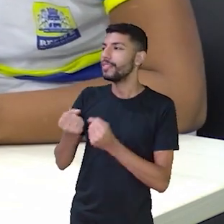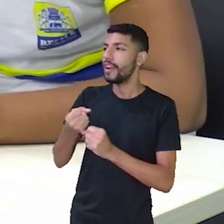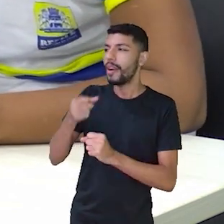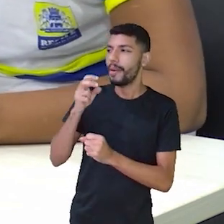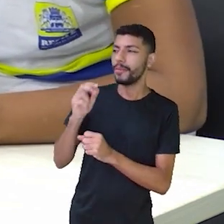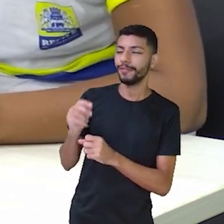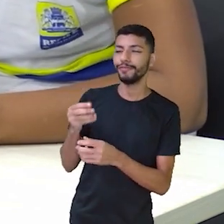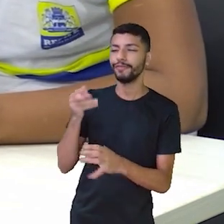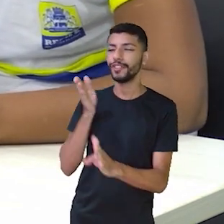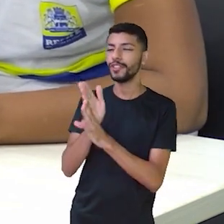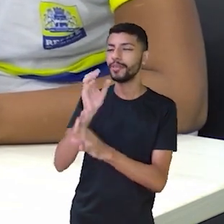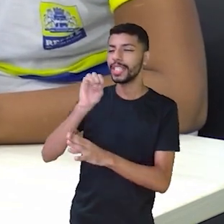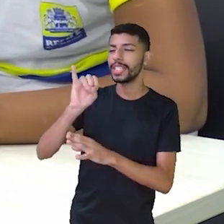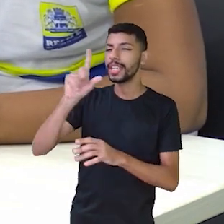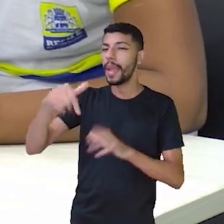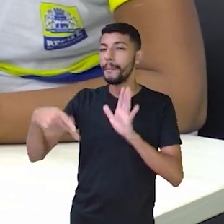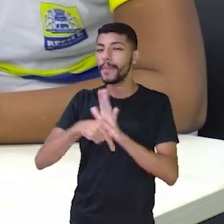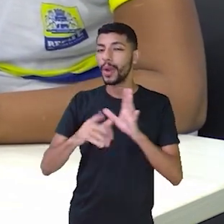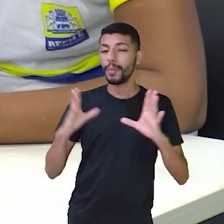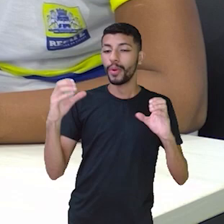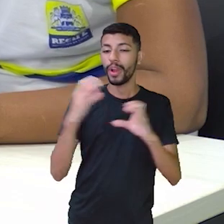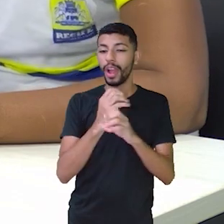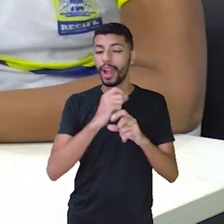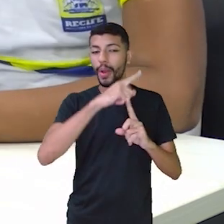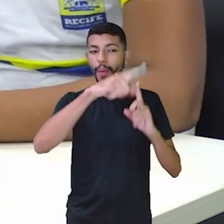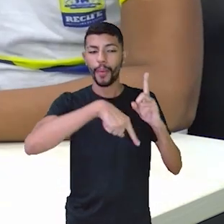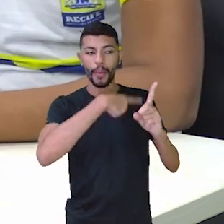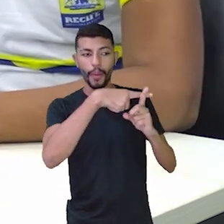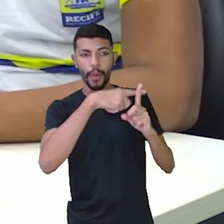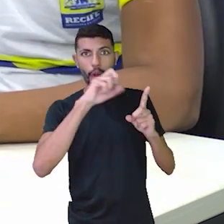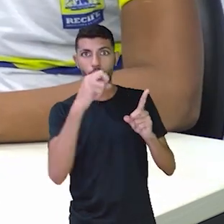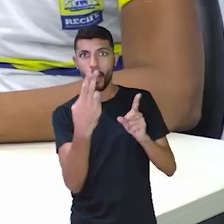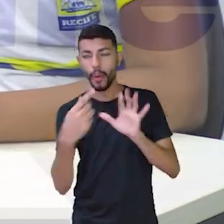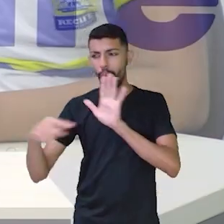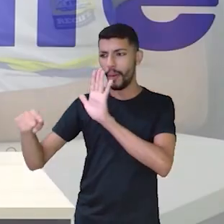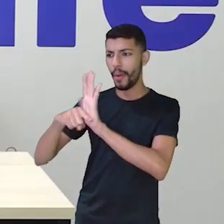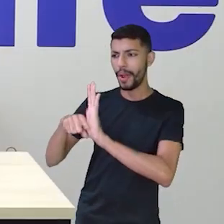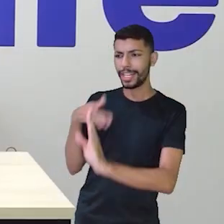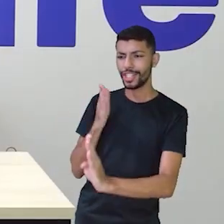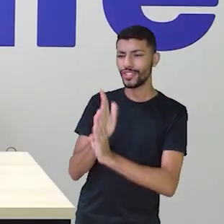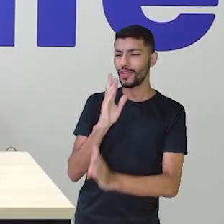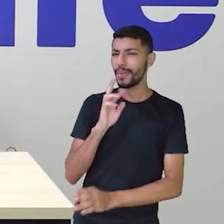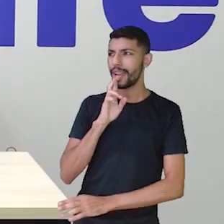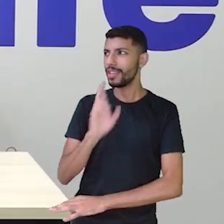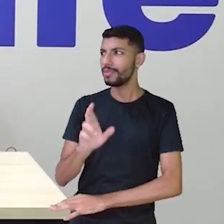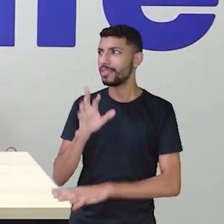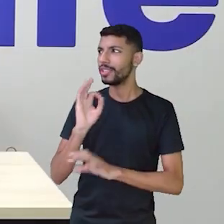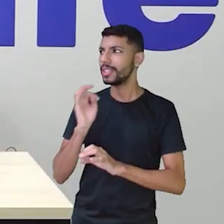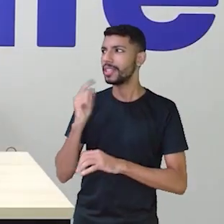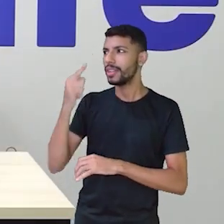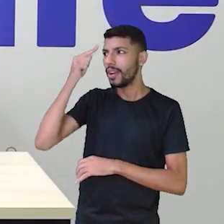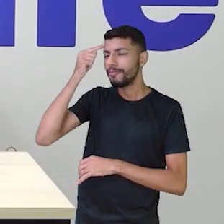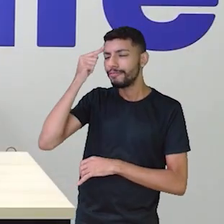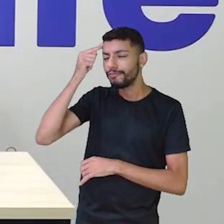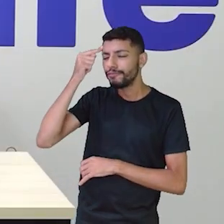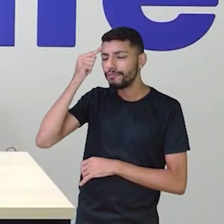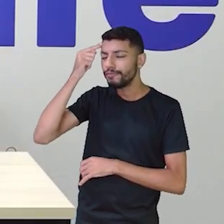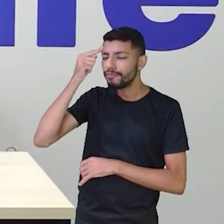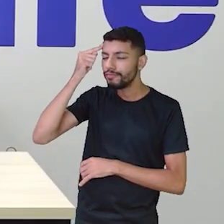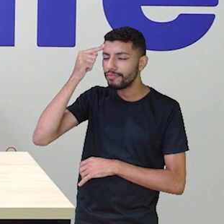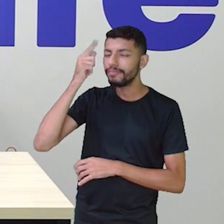fazer uma continha de adição ou de subtração para encontrar o resultado. Pensem aí.